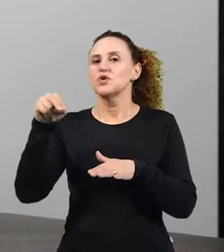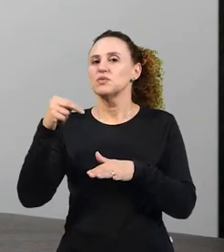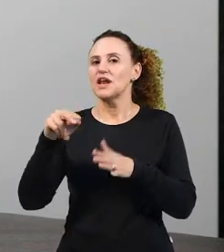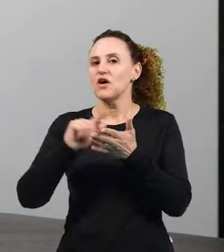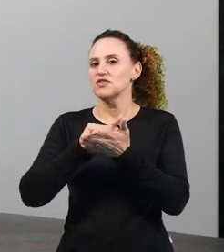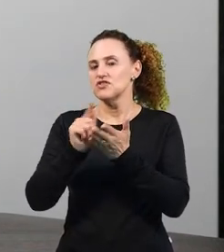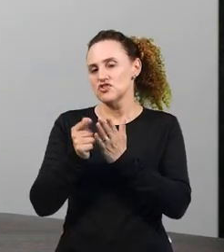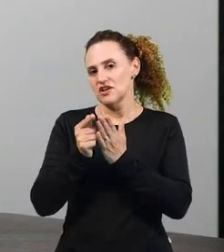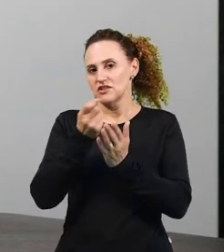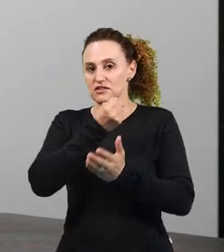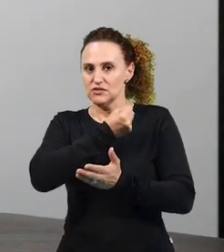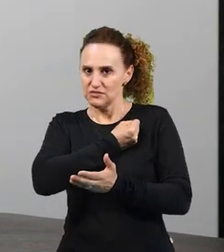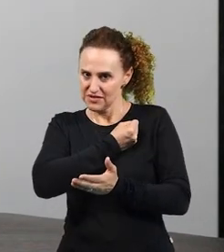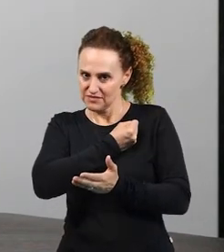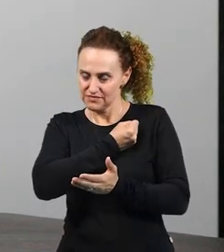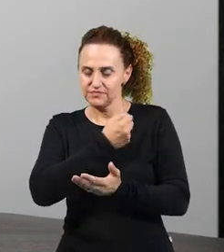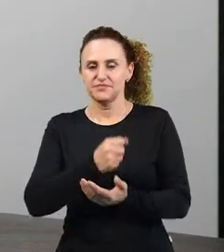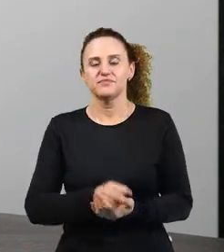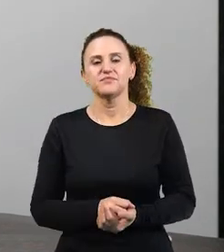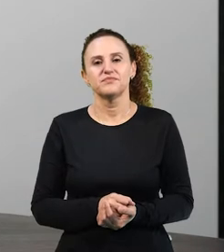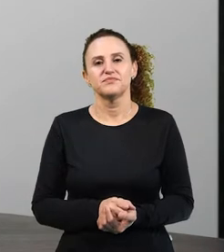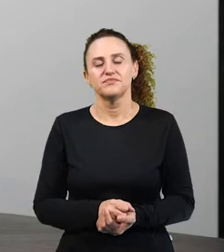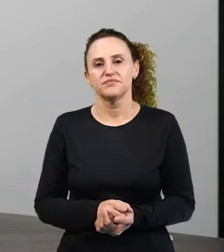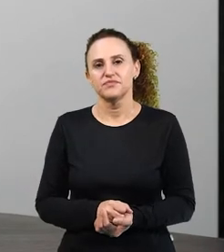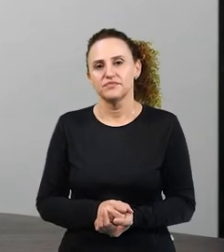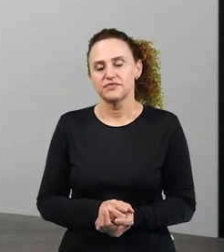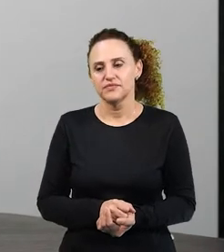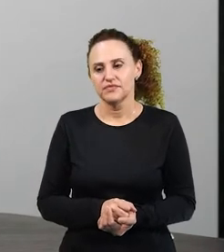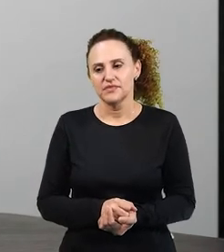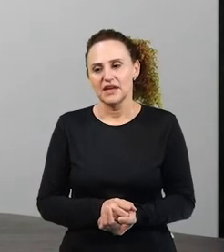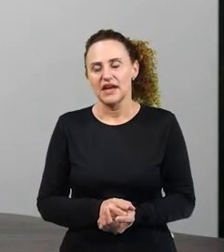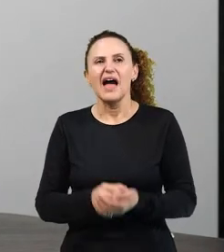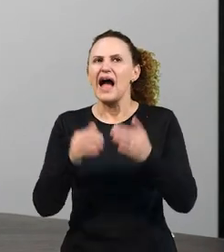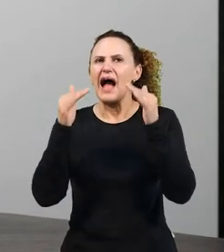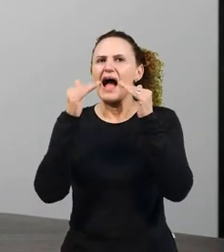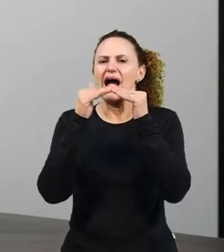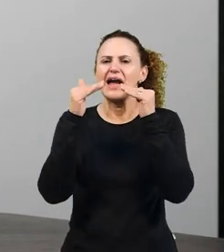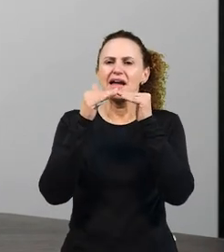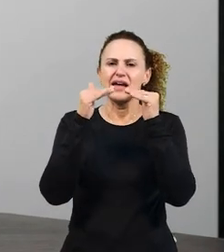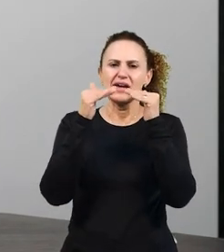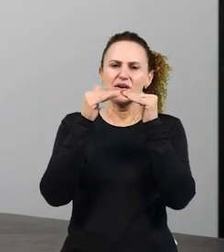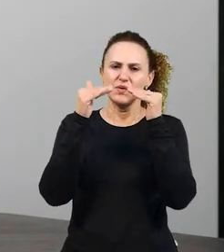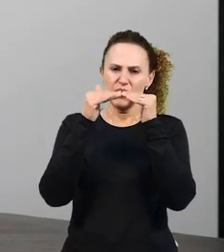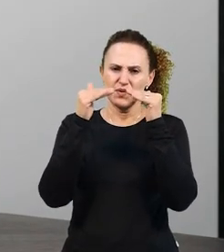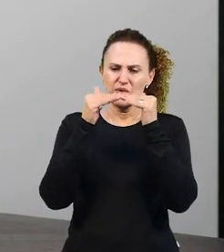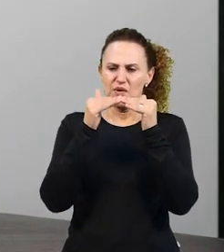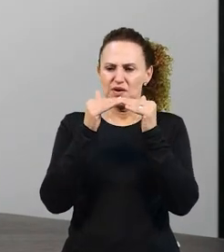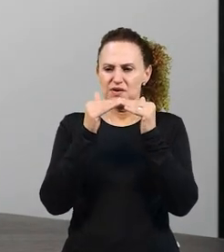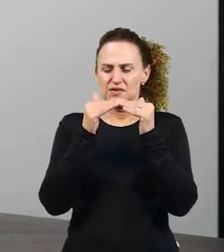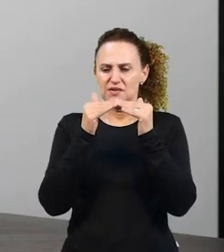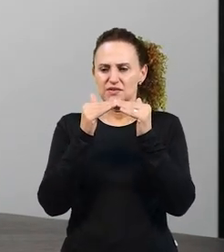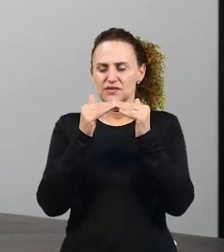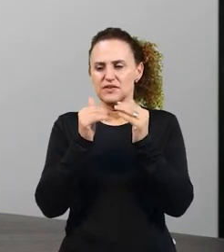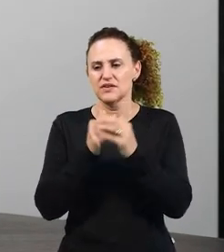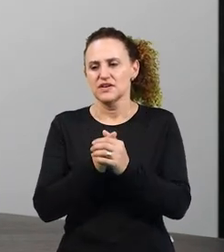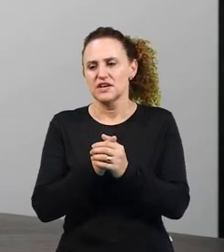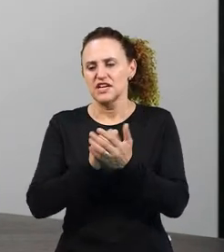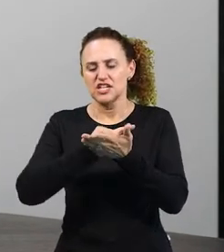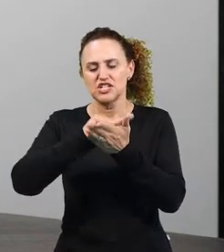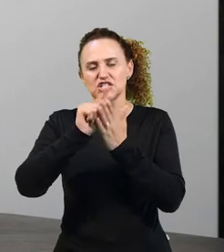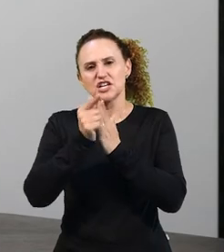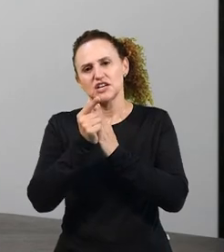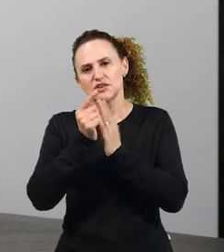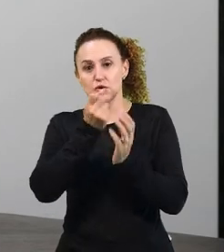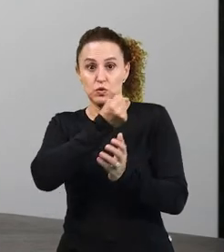Muitas pessoas, eu não sei se vocês já ouviram falar, falam assim, ah, eu concordo com você em gênero, número e grau. Quem fala assim é